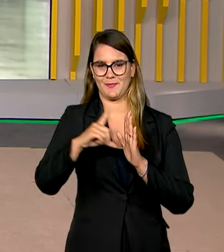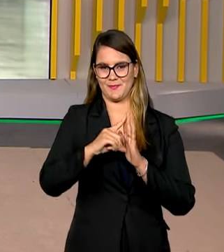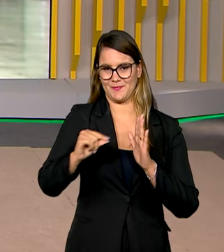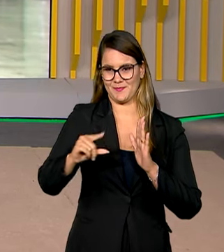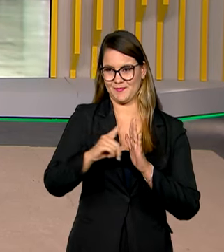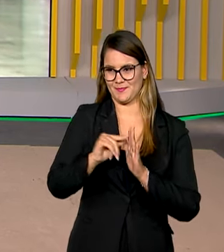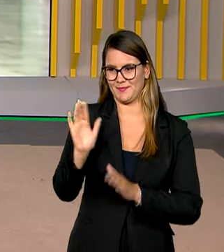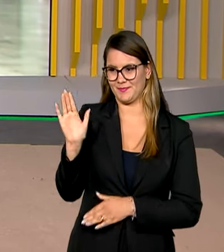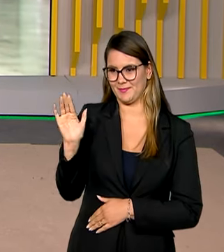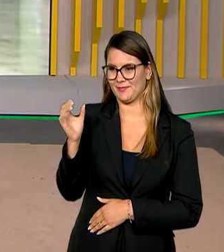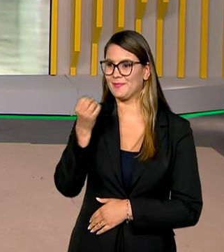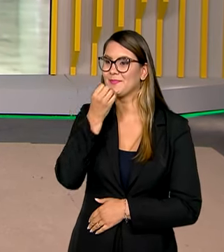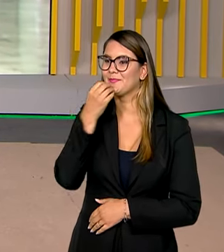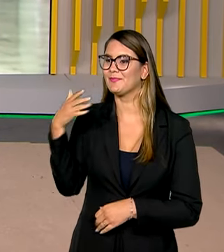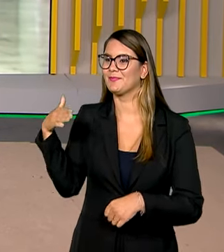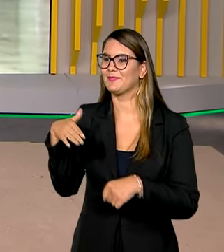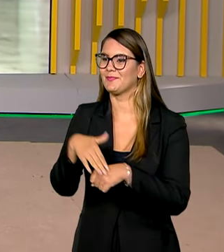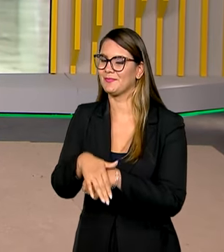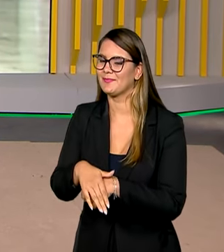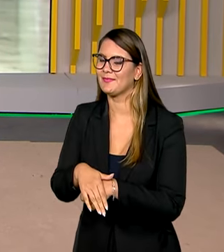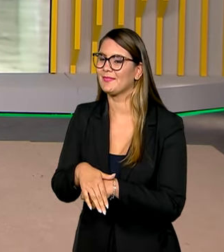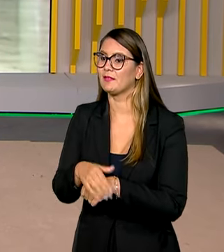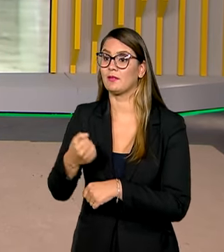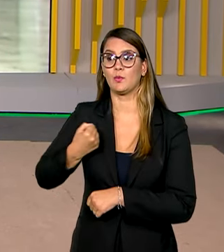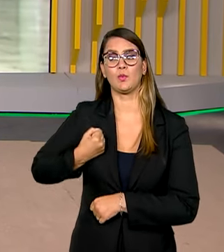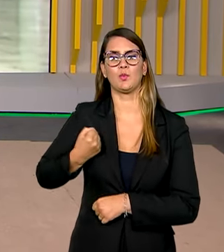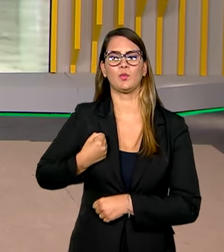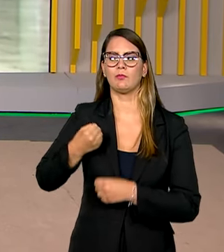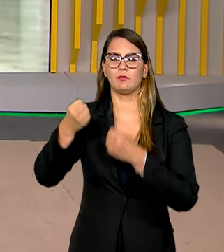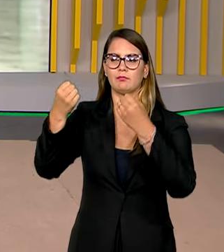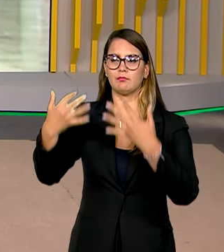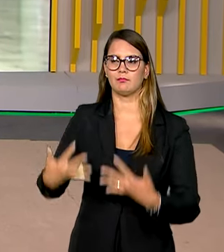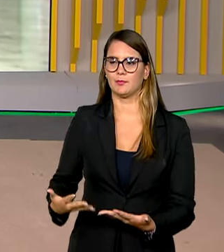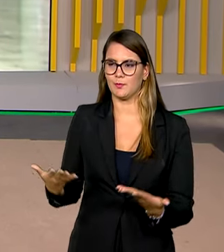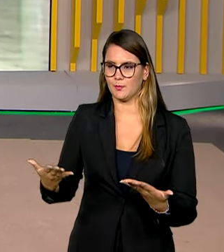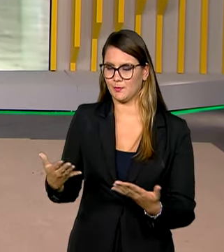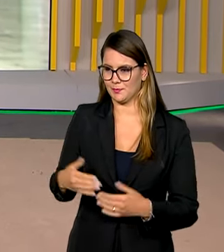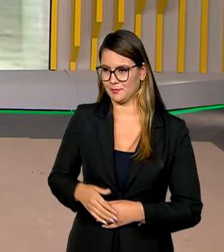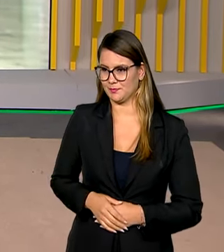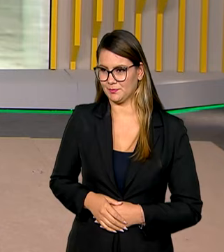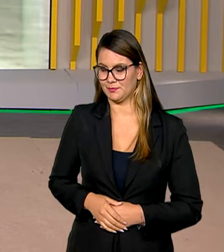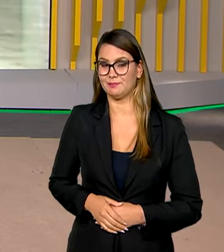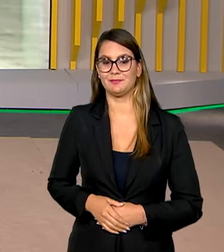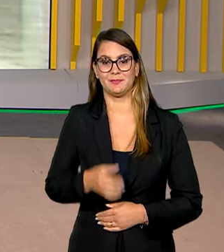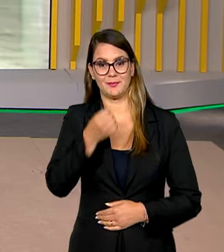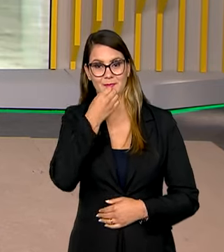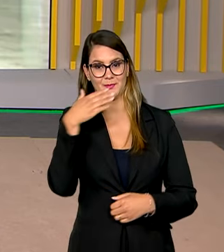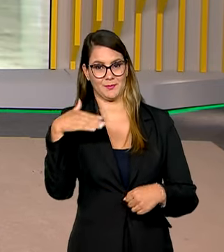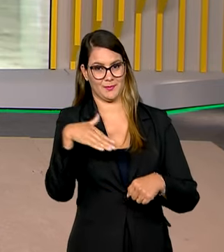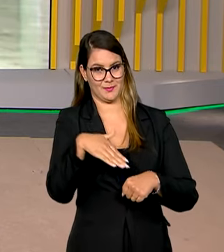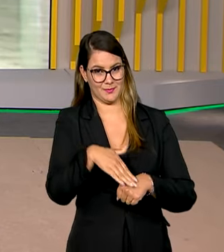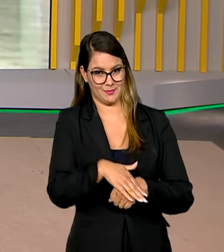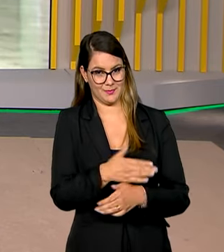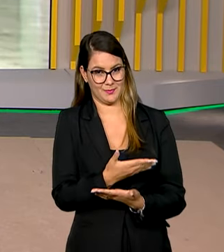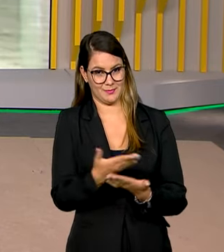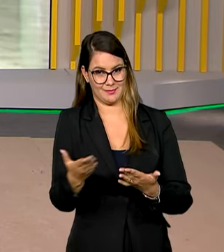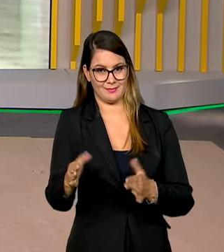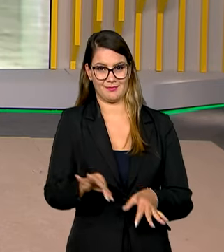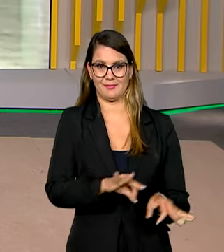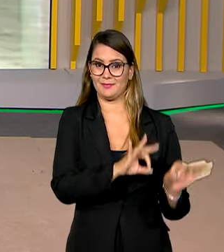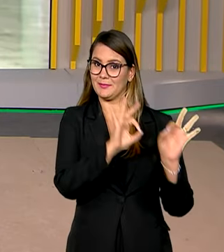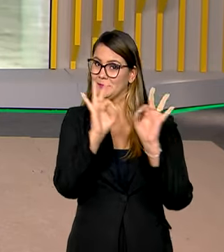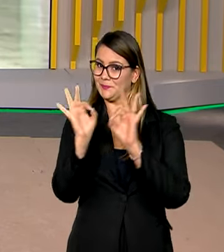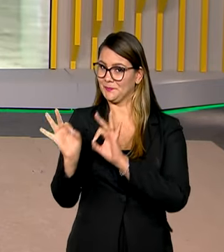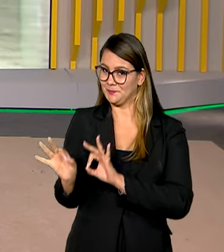do Planalto. Pablo, uma boa noite para você. Que números a gente pode destacar aí do programa? Boa noite, Roberto. Boa noite a você que nos assiste.